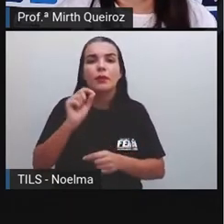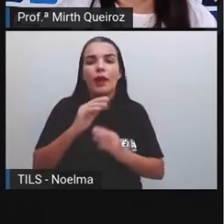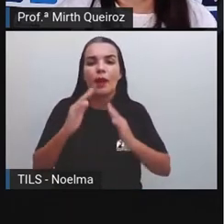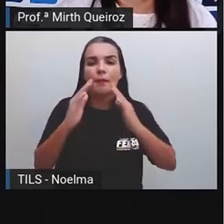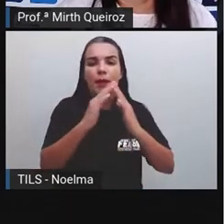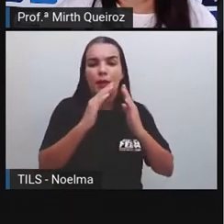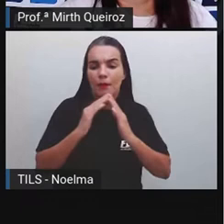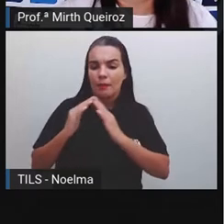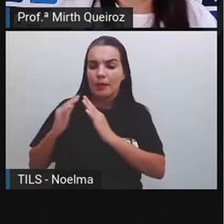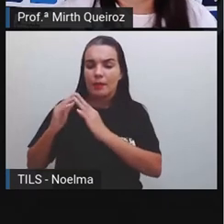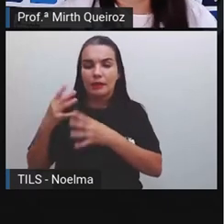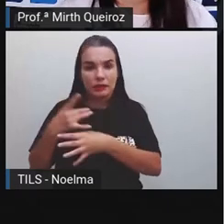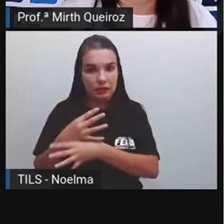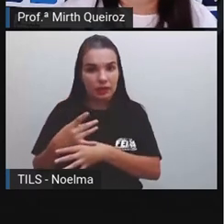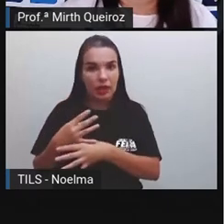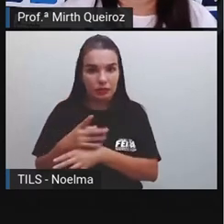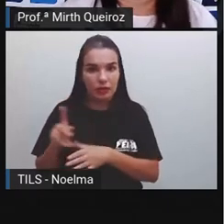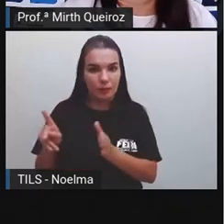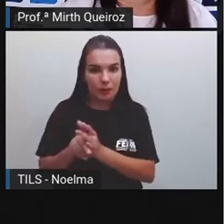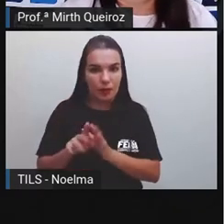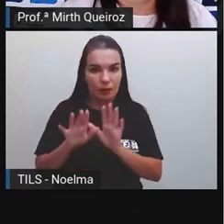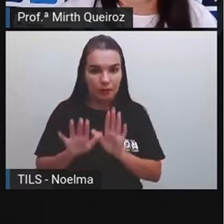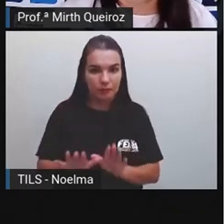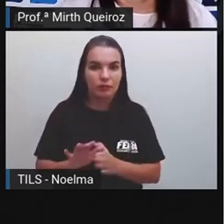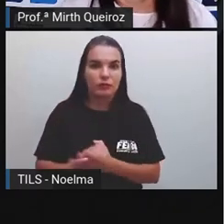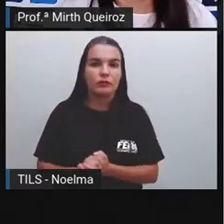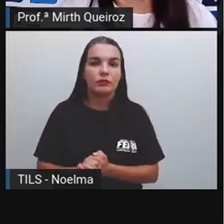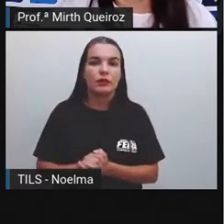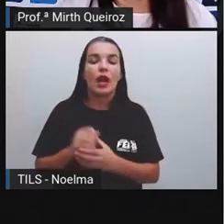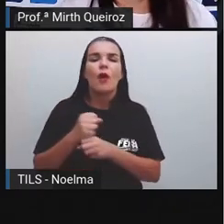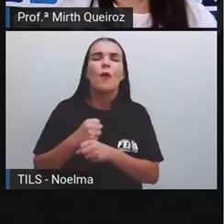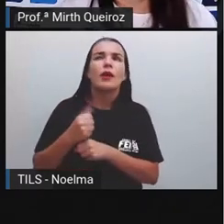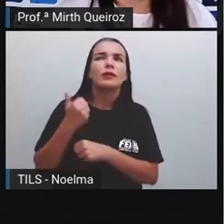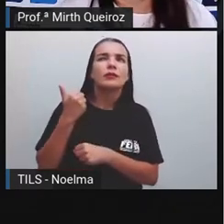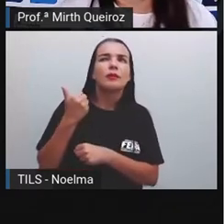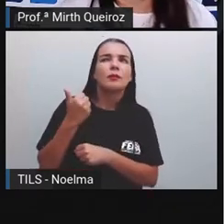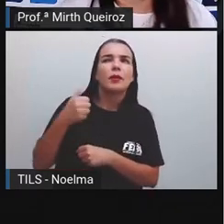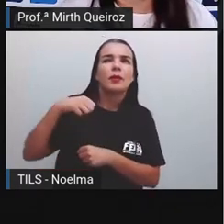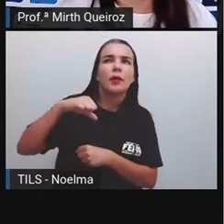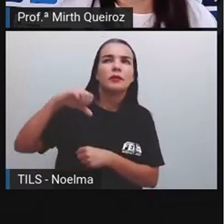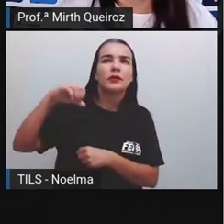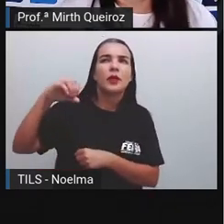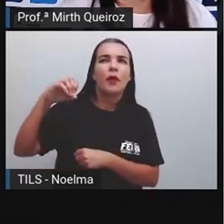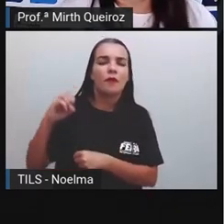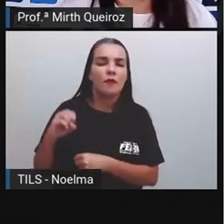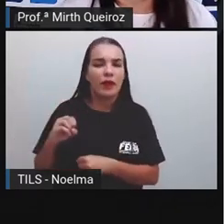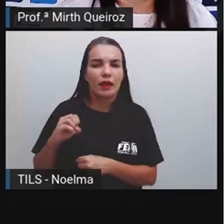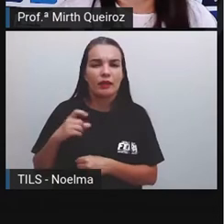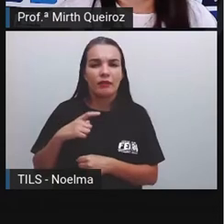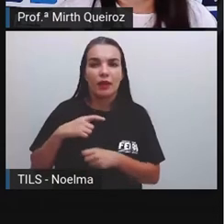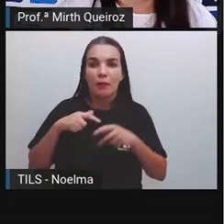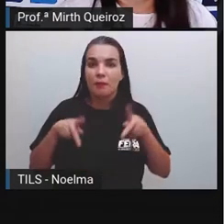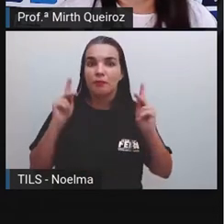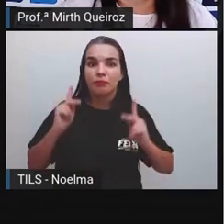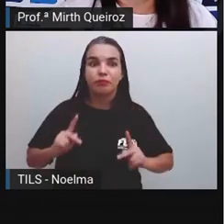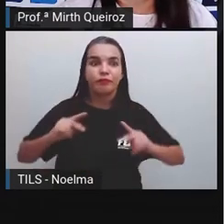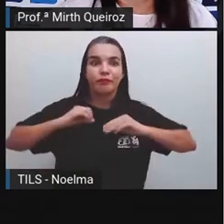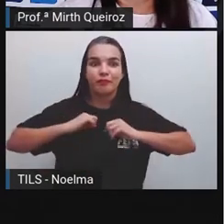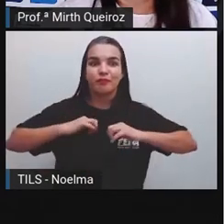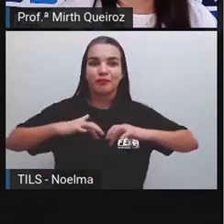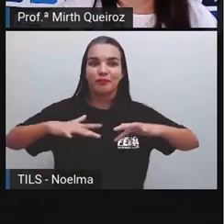moradores De uma mesma cidade Nos anos 90 A popularização Da internet